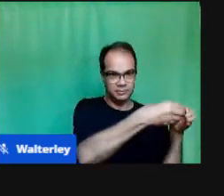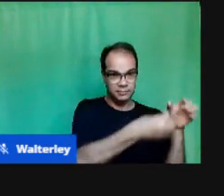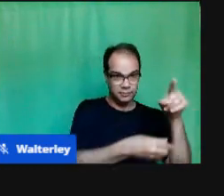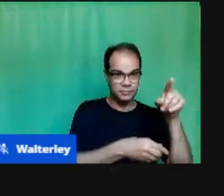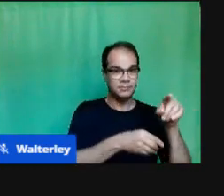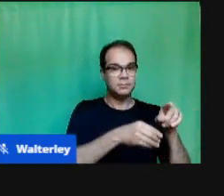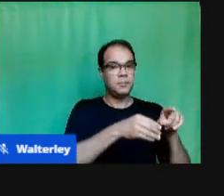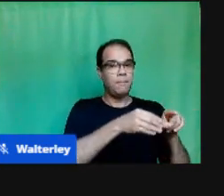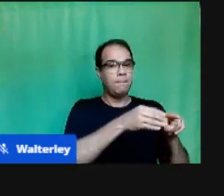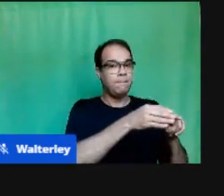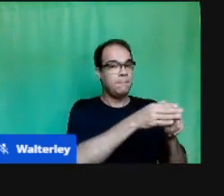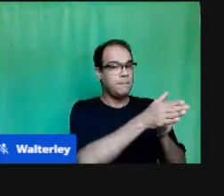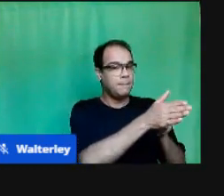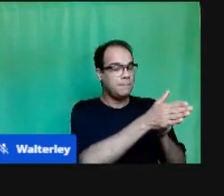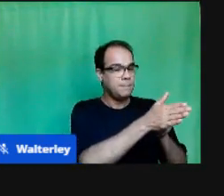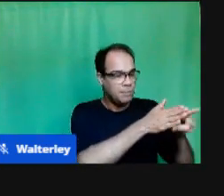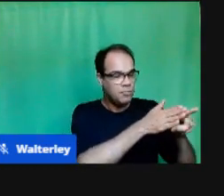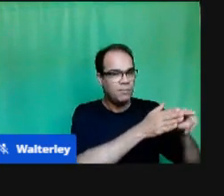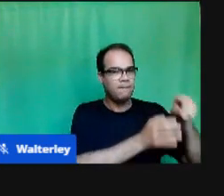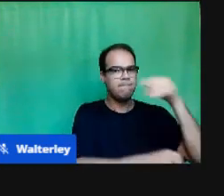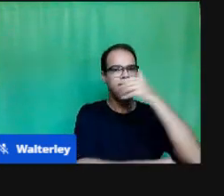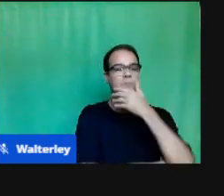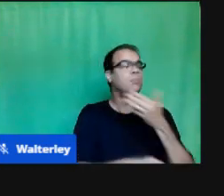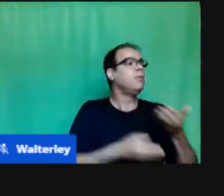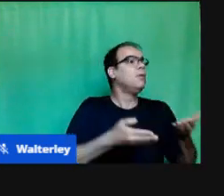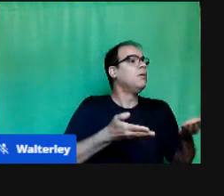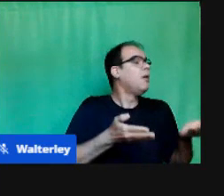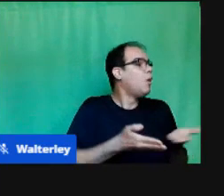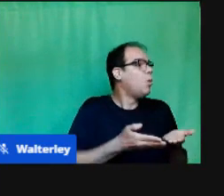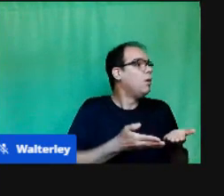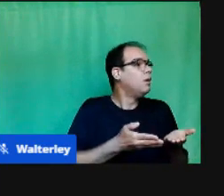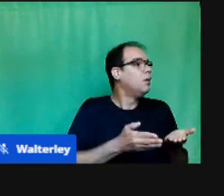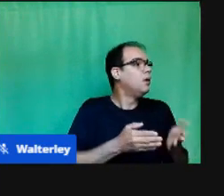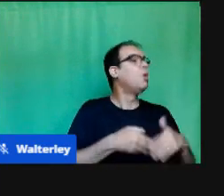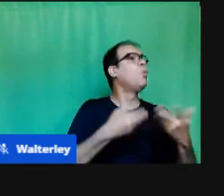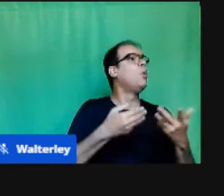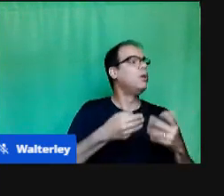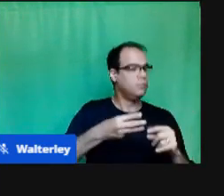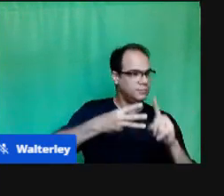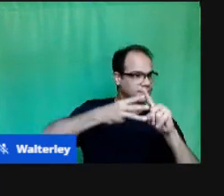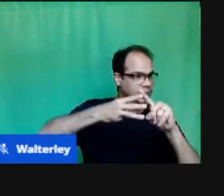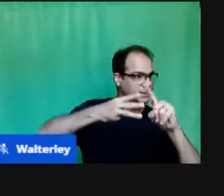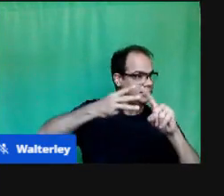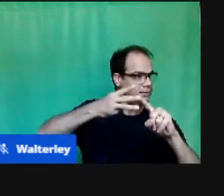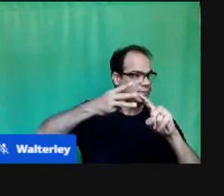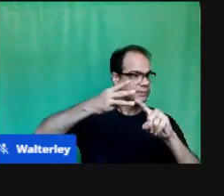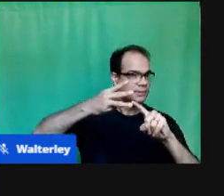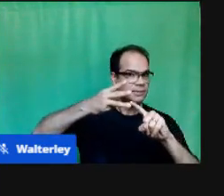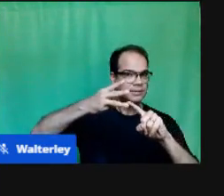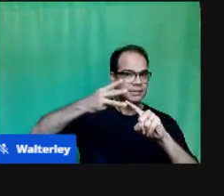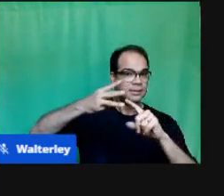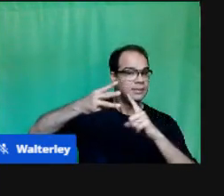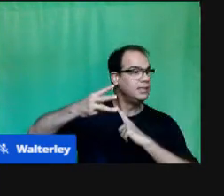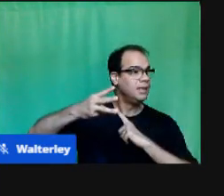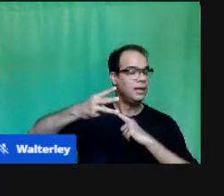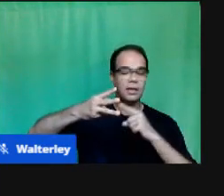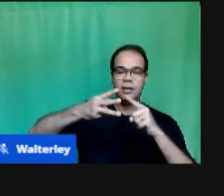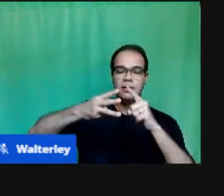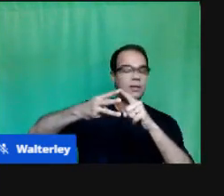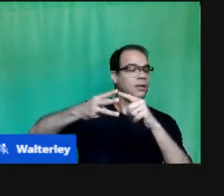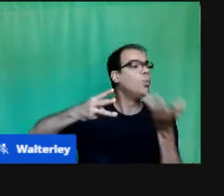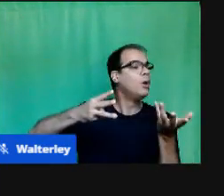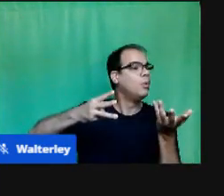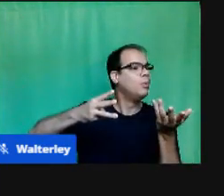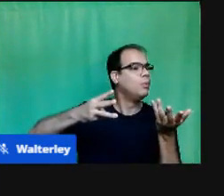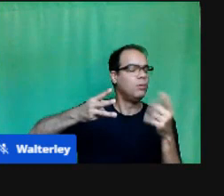se fechar Qual o tipo De avaliação Que vai ser Direcionado Dentro Daquela Daquela instituição O que Que